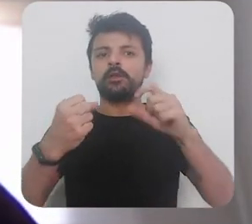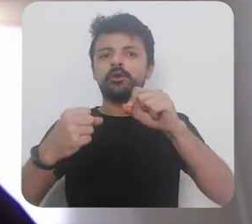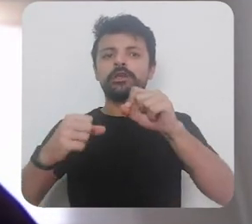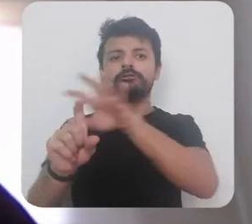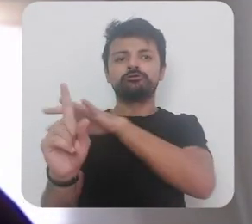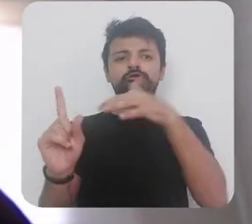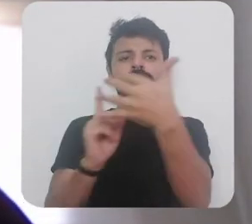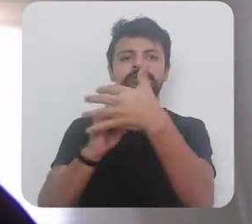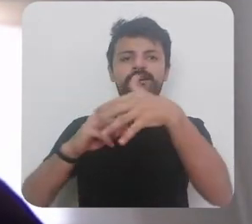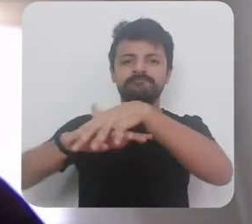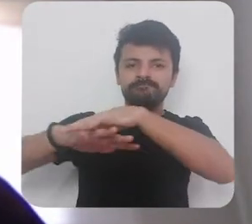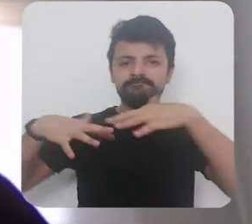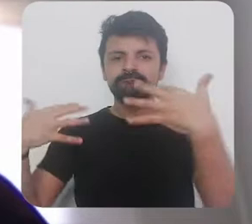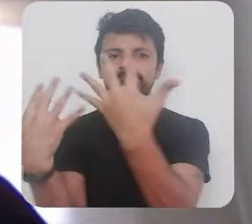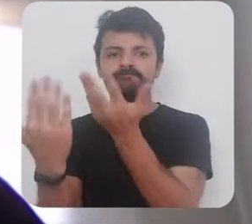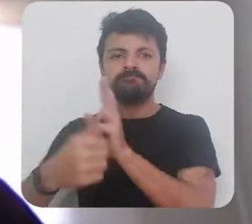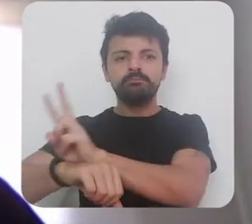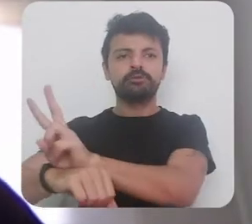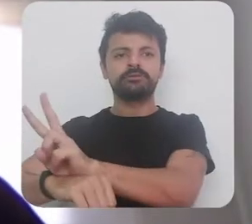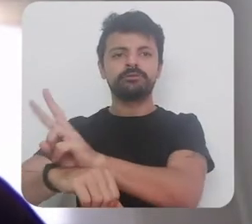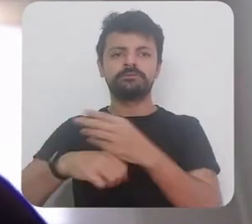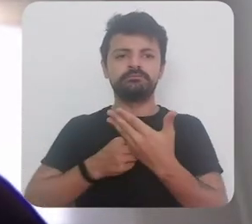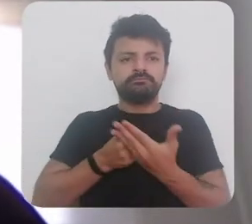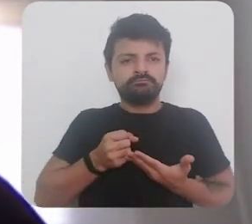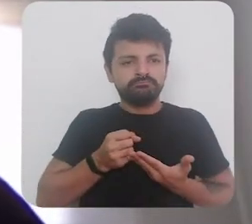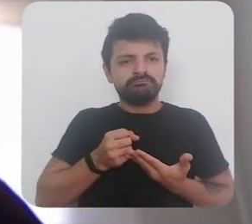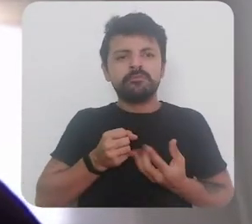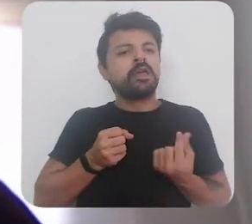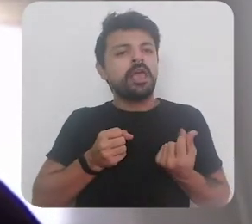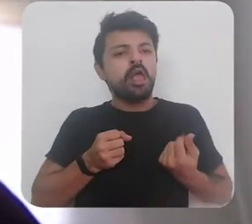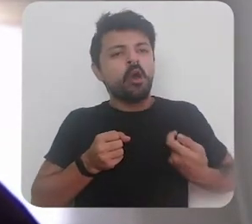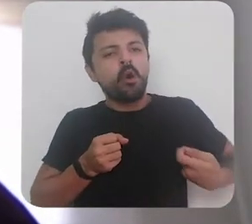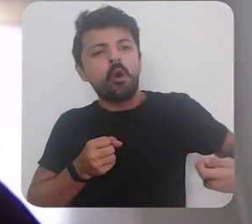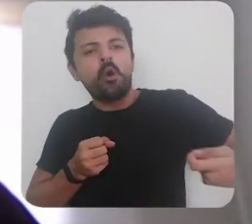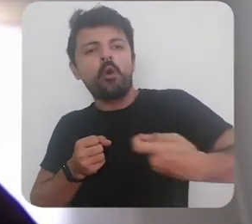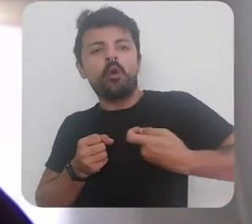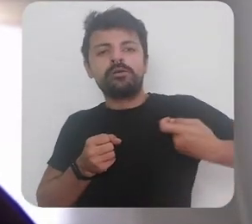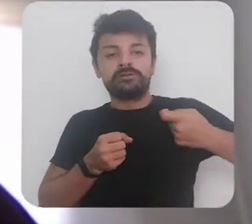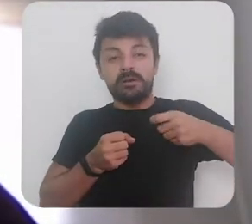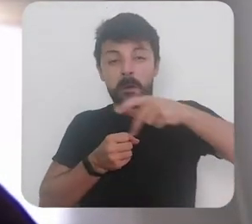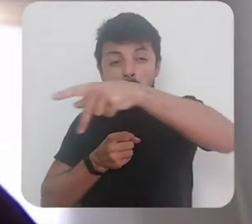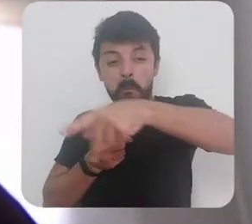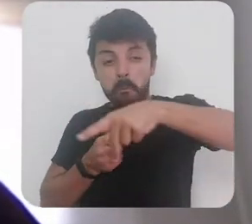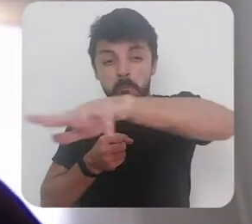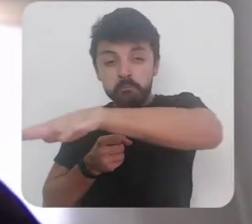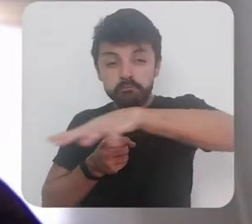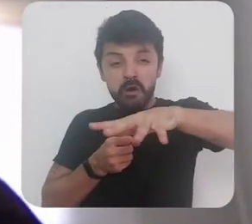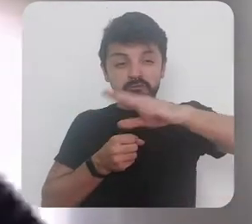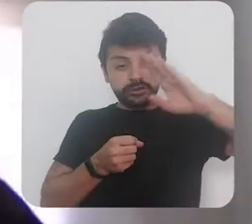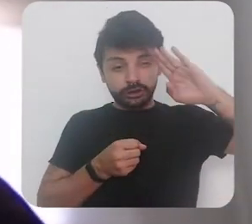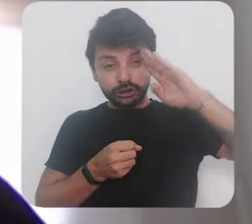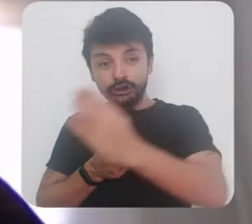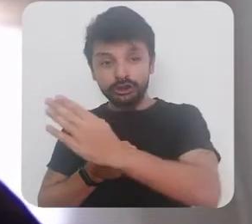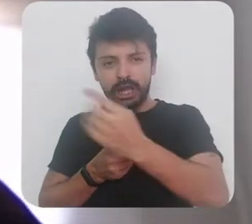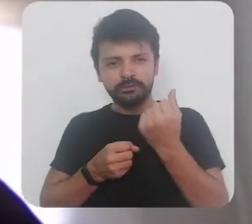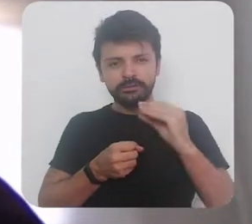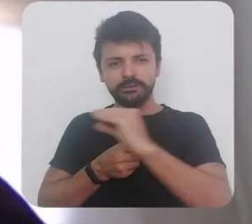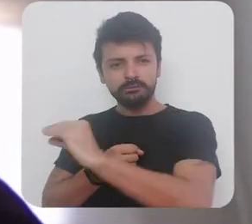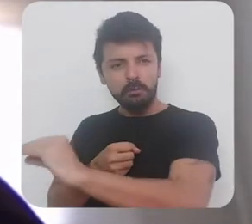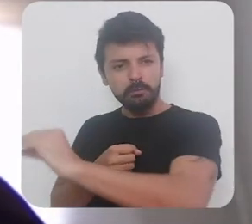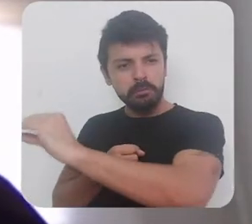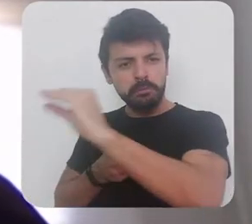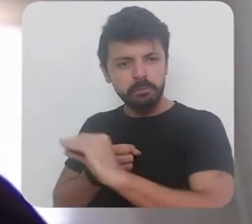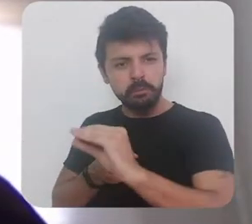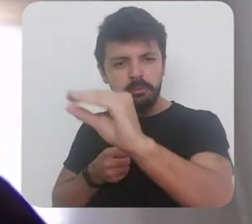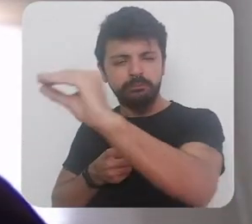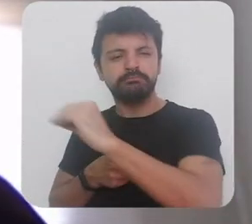reforçar a rede de proteção social transferindo recursos diretamente para a população e eu